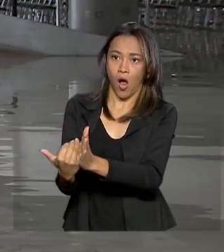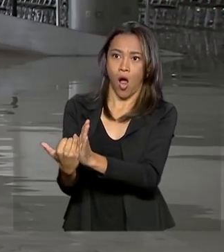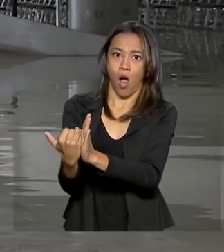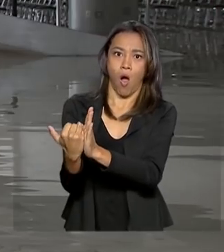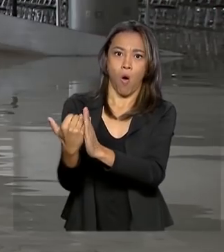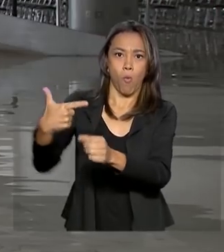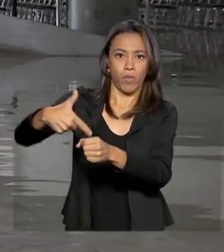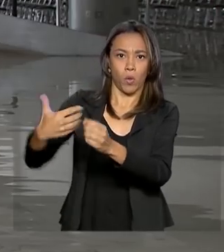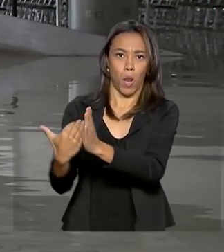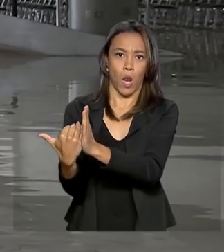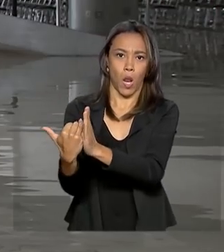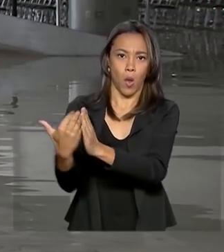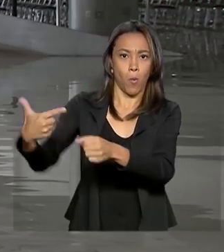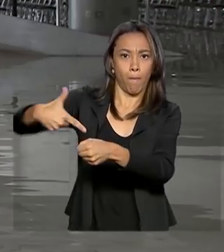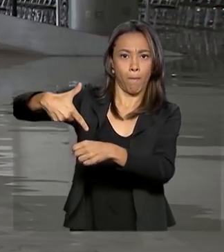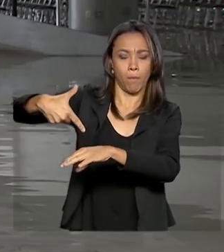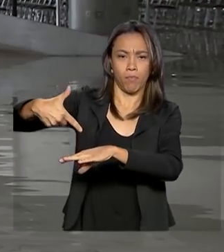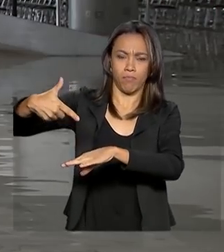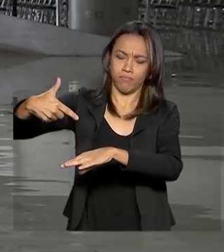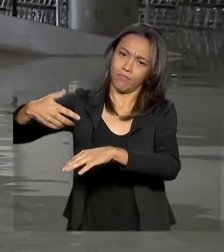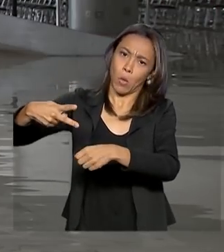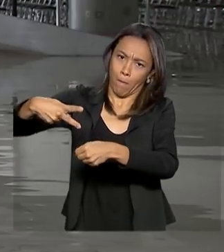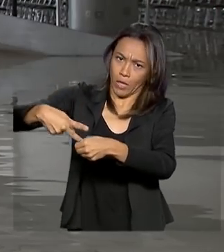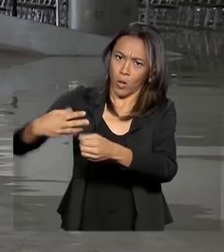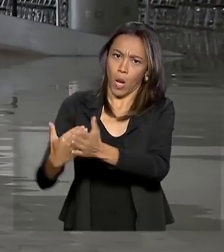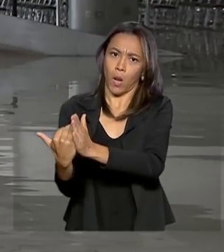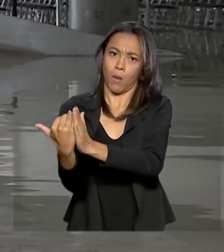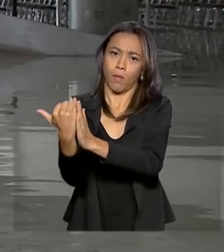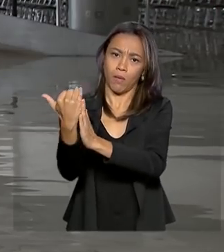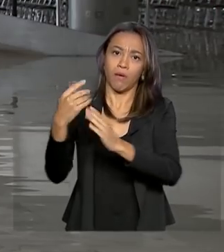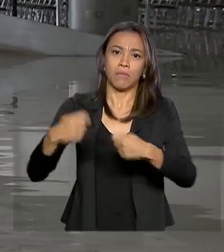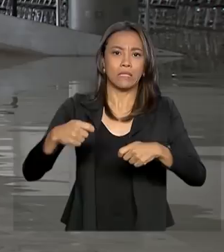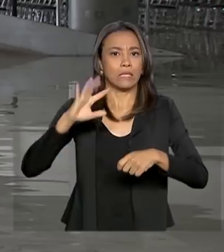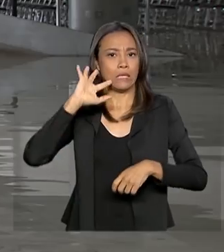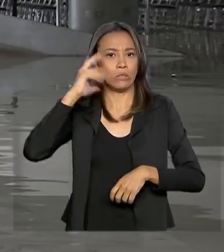próximos dias, uma providência deverá ser tomada.